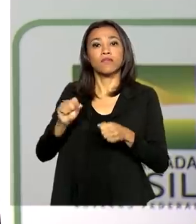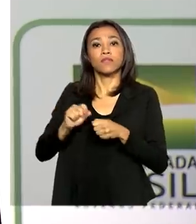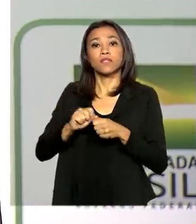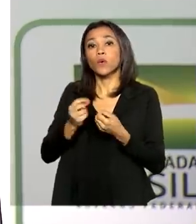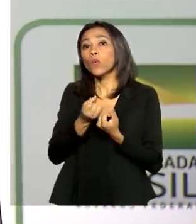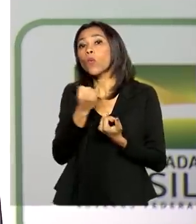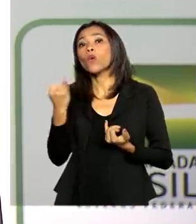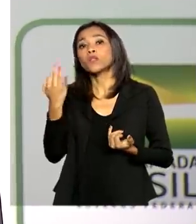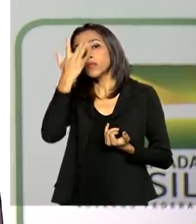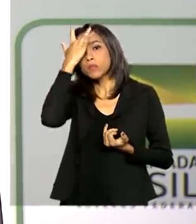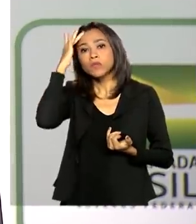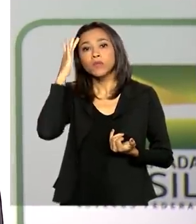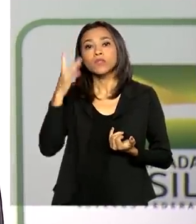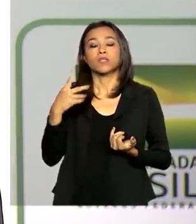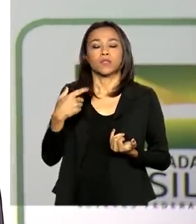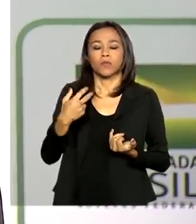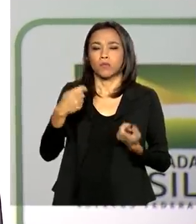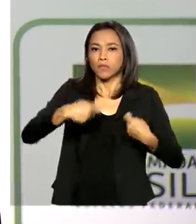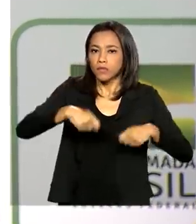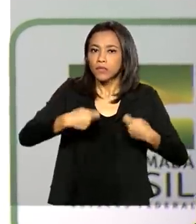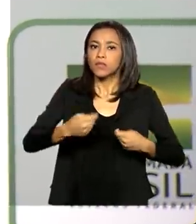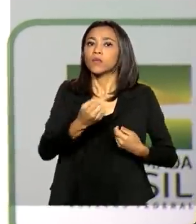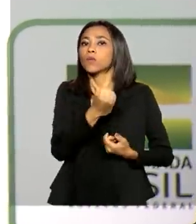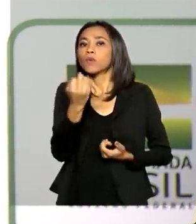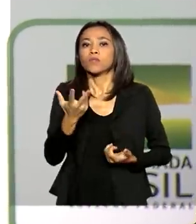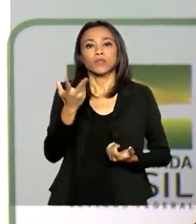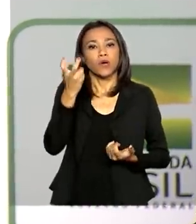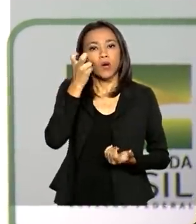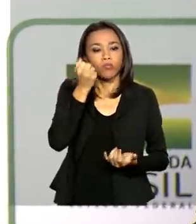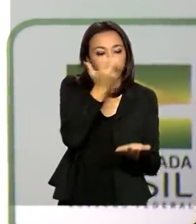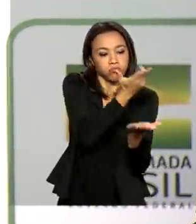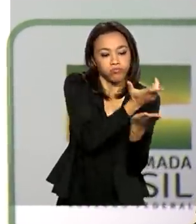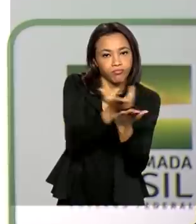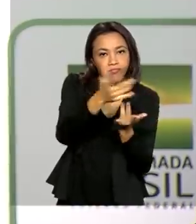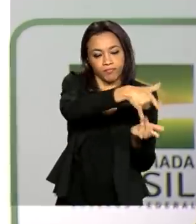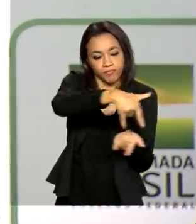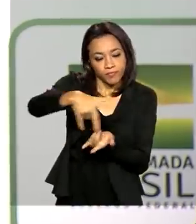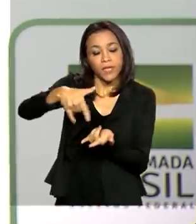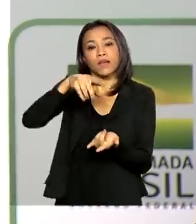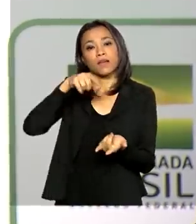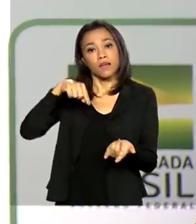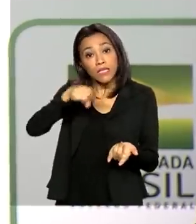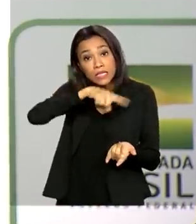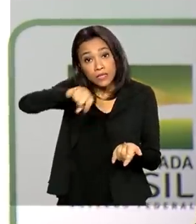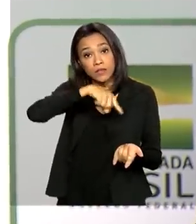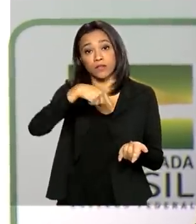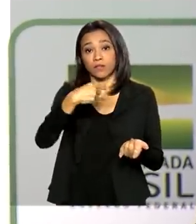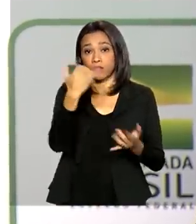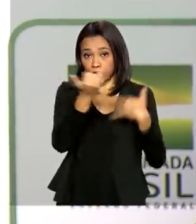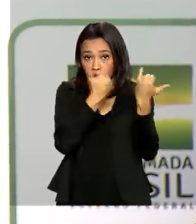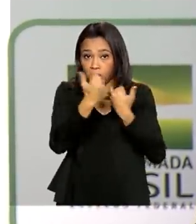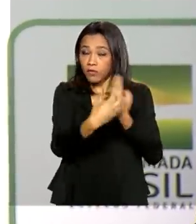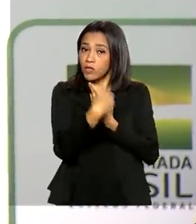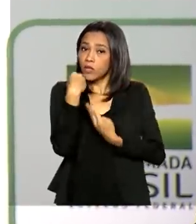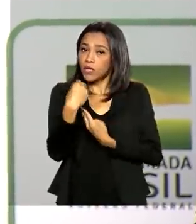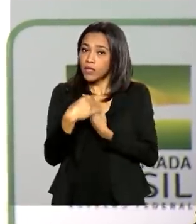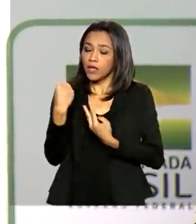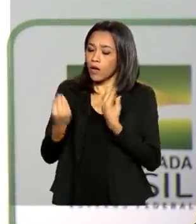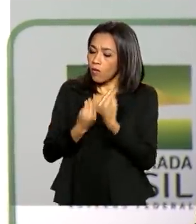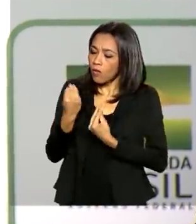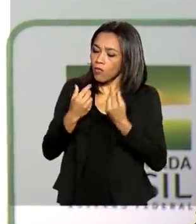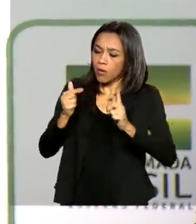de ocupação que vai poder ser um dos nossos guias principais para falar de como vai ser a